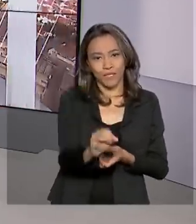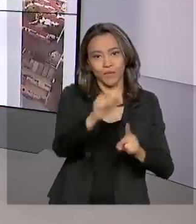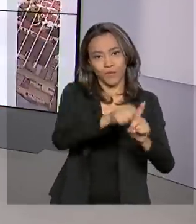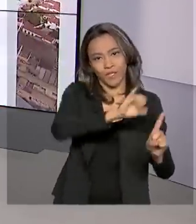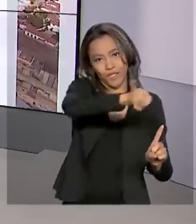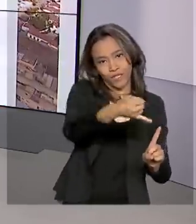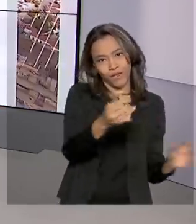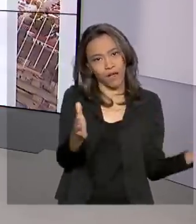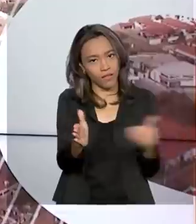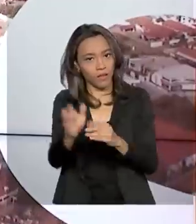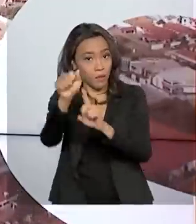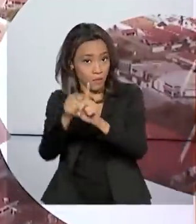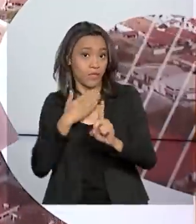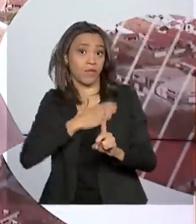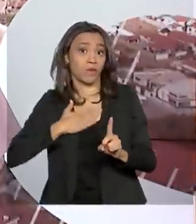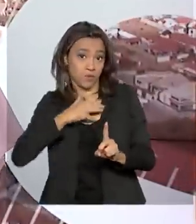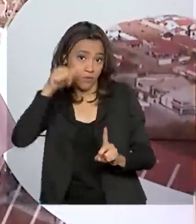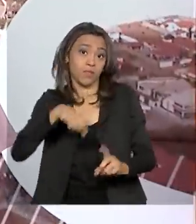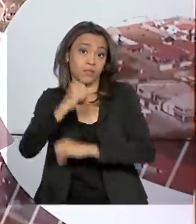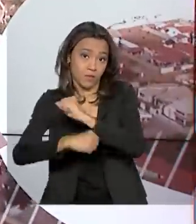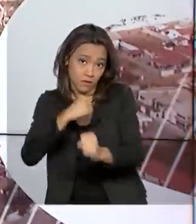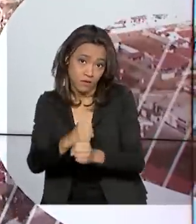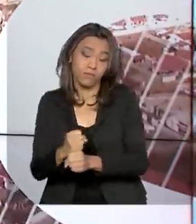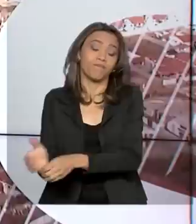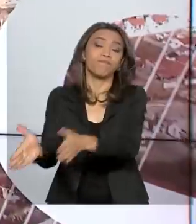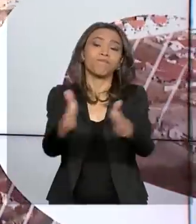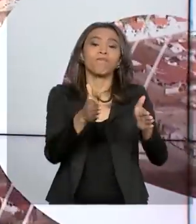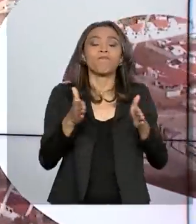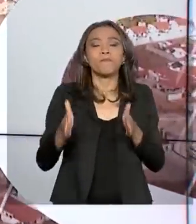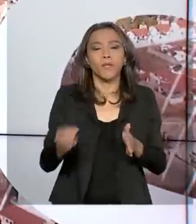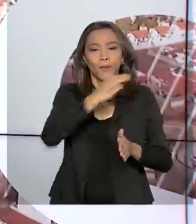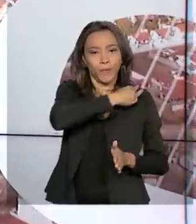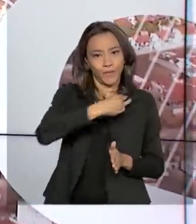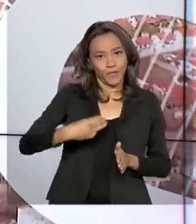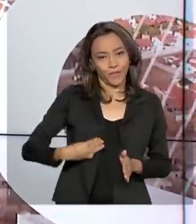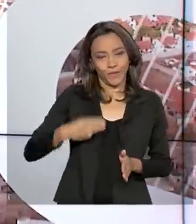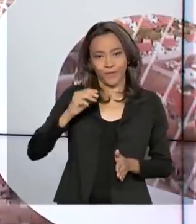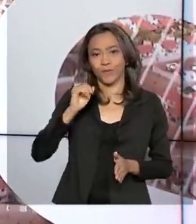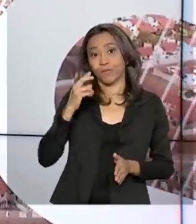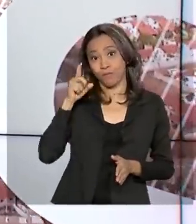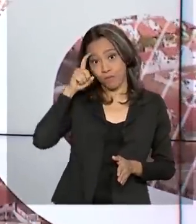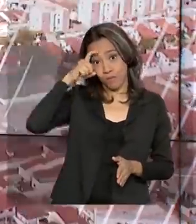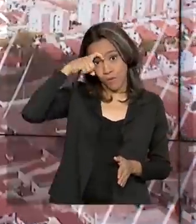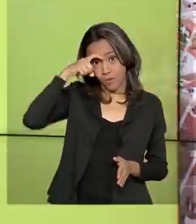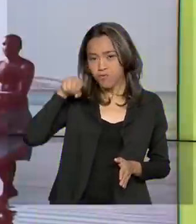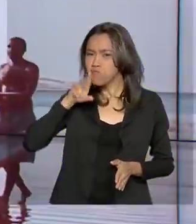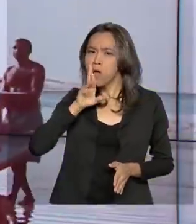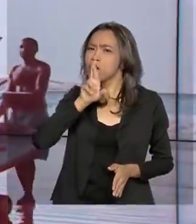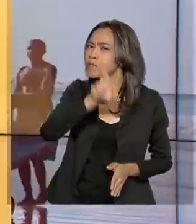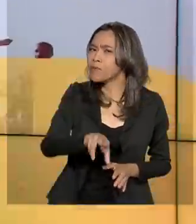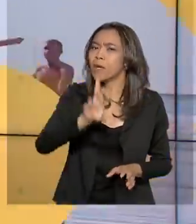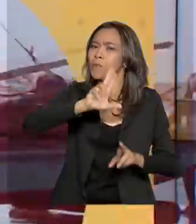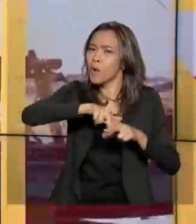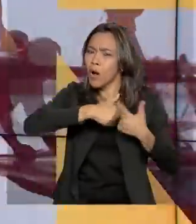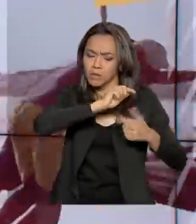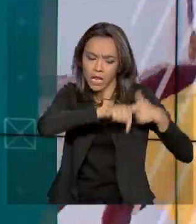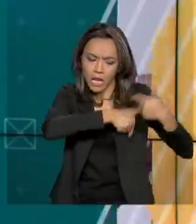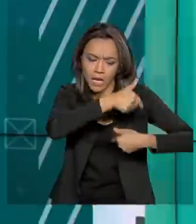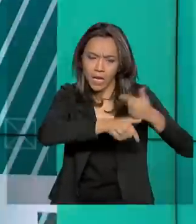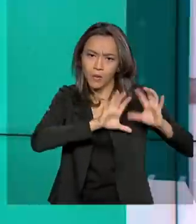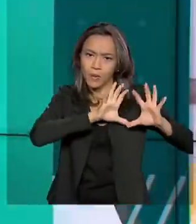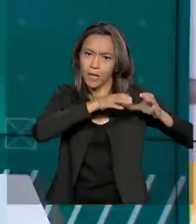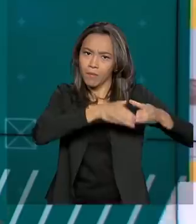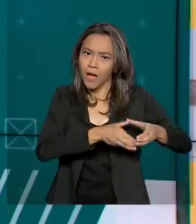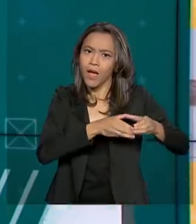agosto deste ano. O ministro Sérgio Moro disse que os resultados se devem ao trabalho integrado dos agentes de